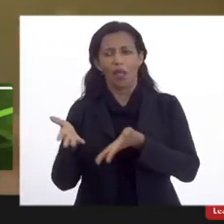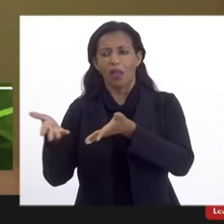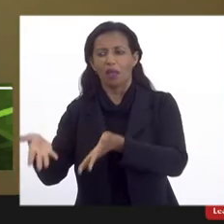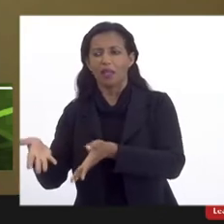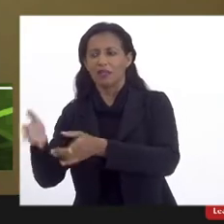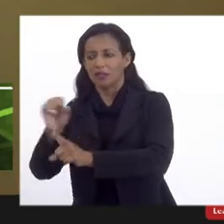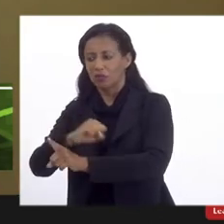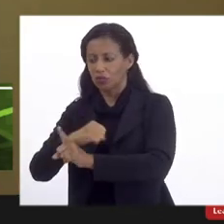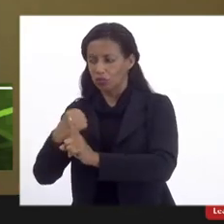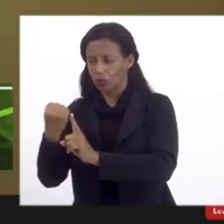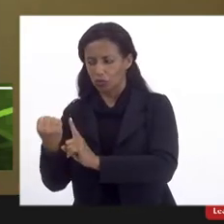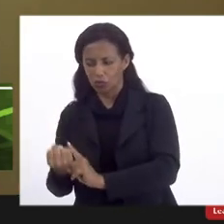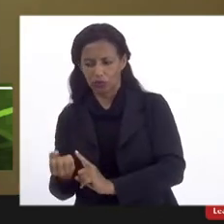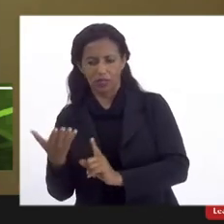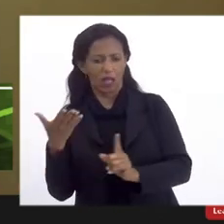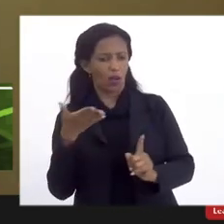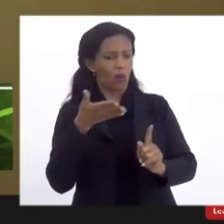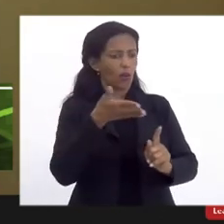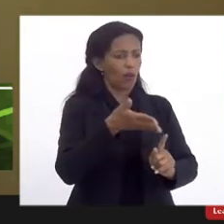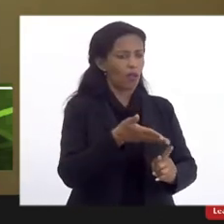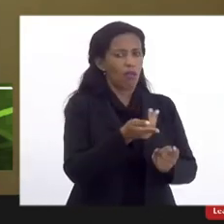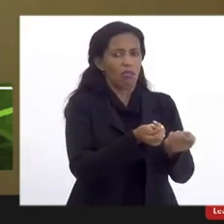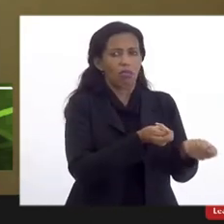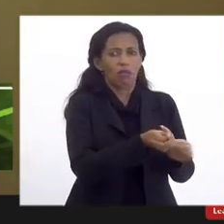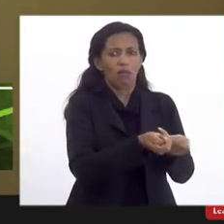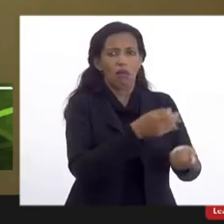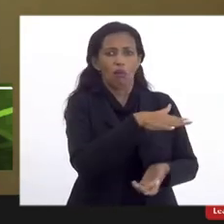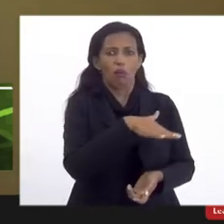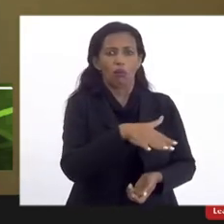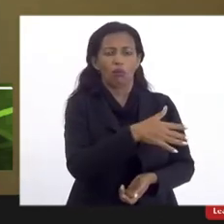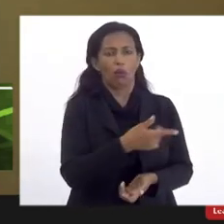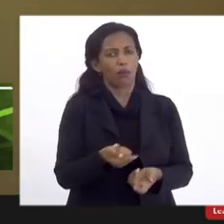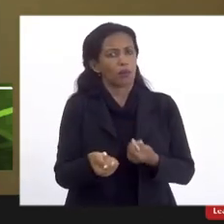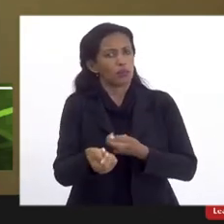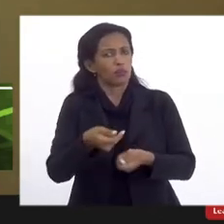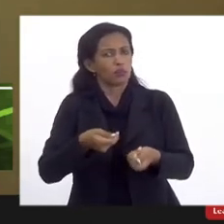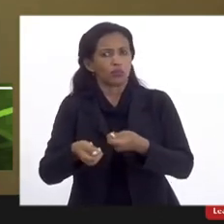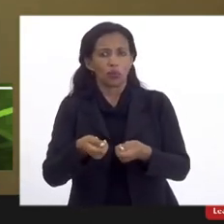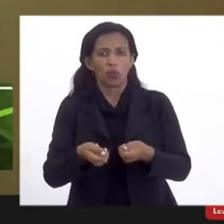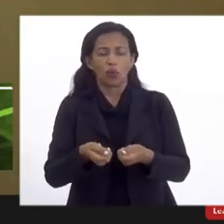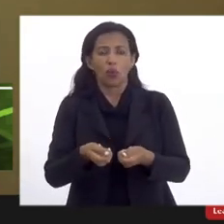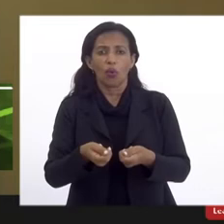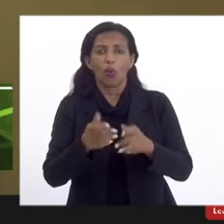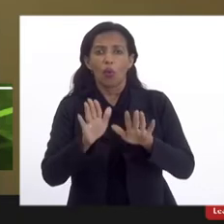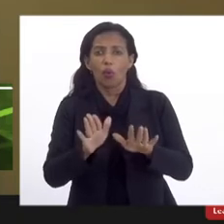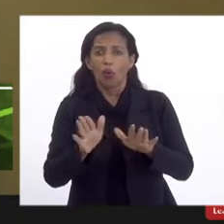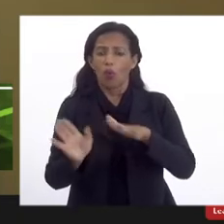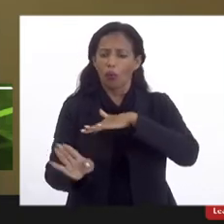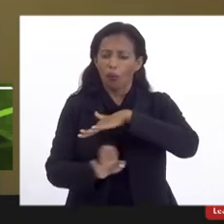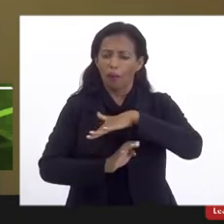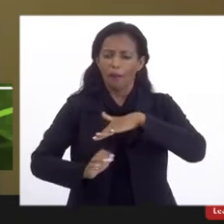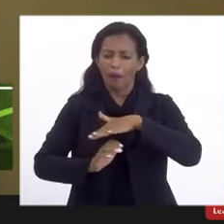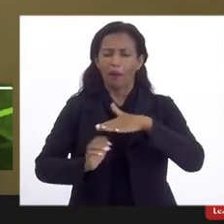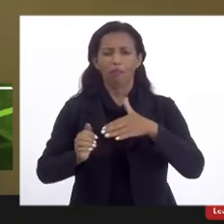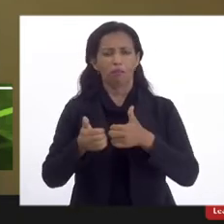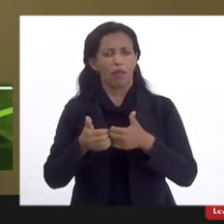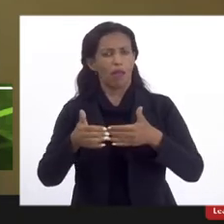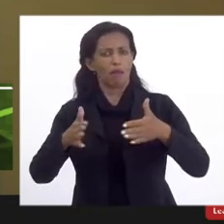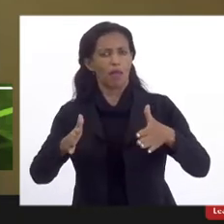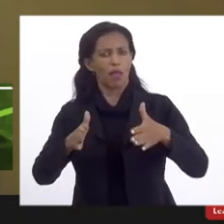social, quer seja da econômica e financeira. O empresariado está aberto e apoia,